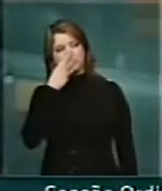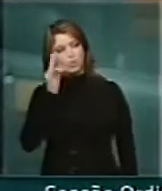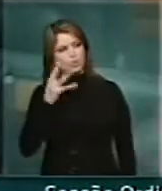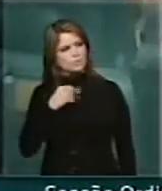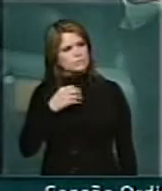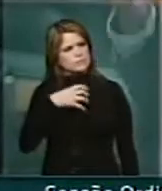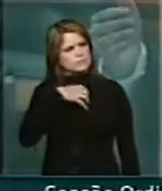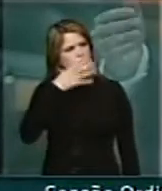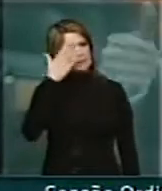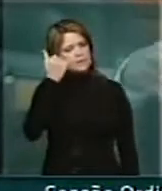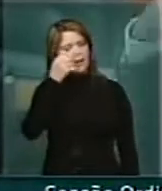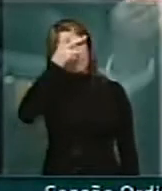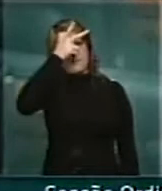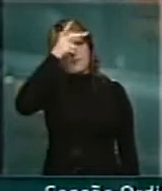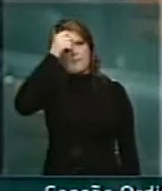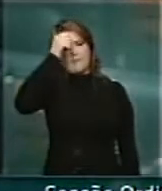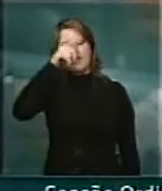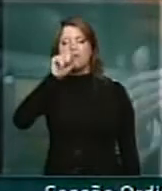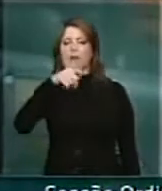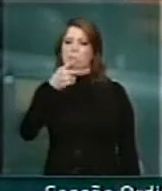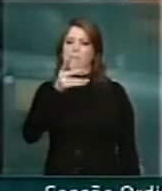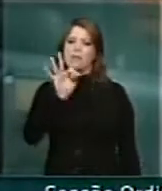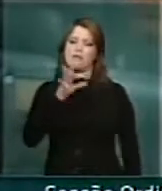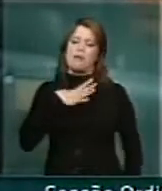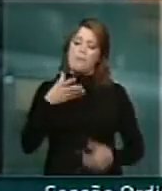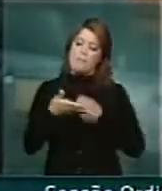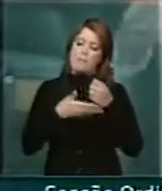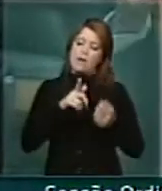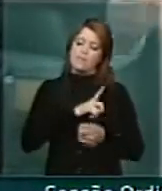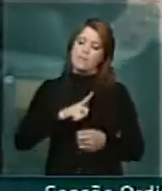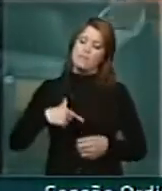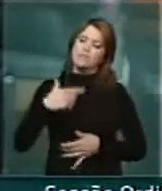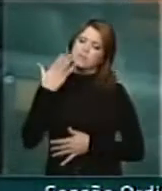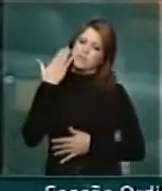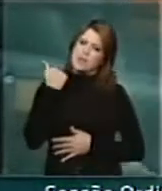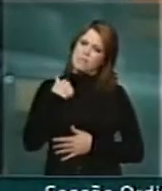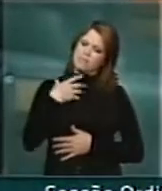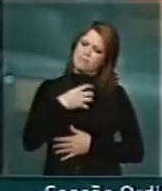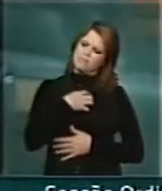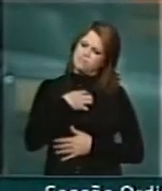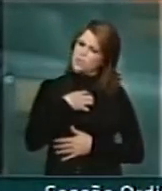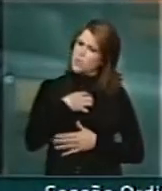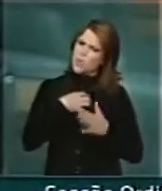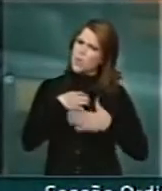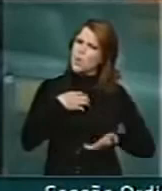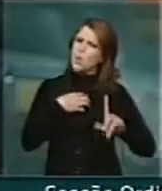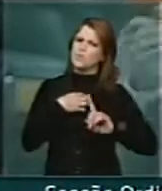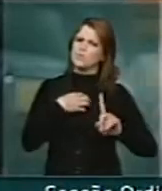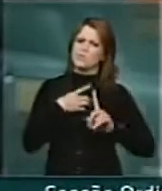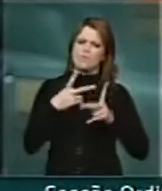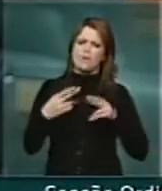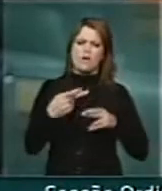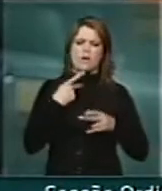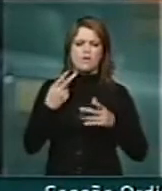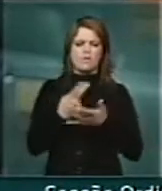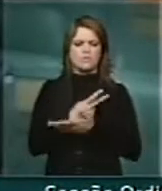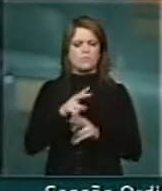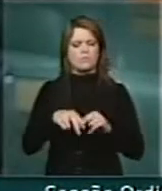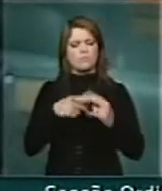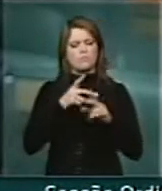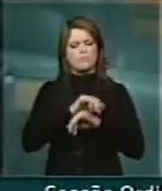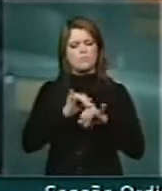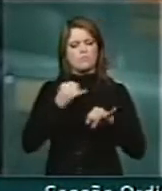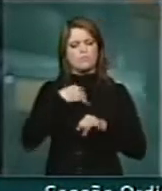está sentido, o prefeito, que é do PT, a base do governo, está sentido com isso que aconteceu aqui e fica, portanto,